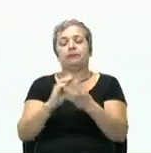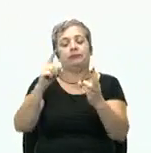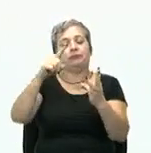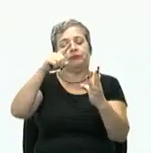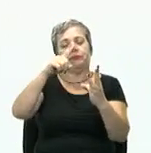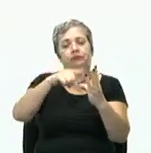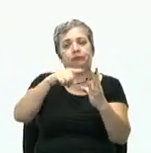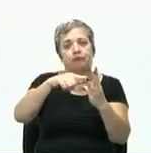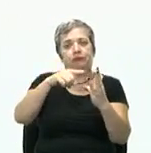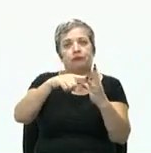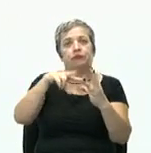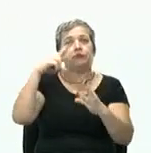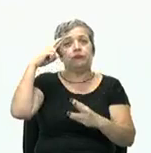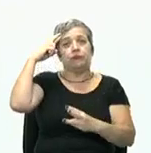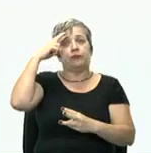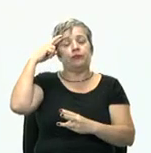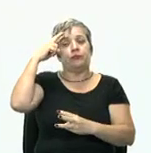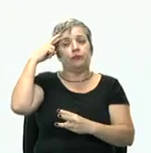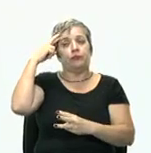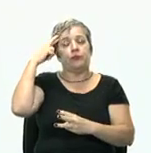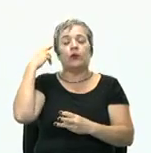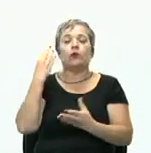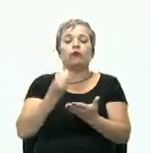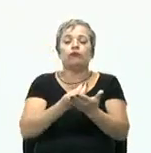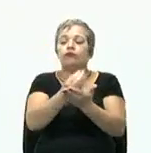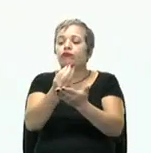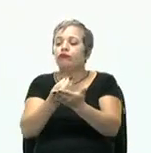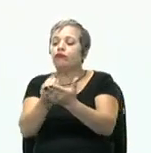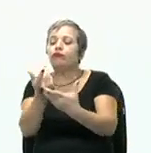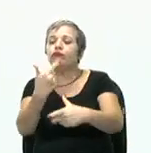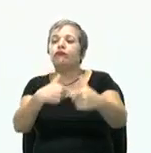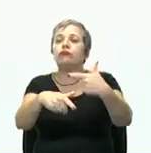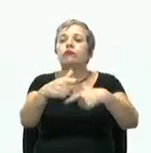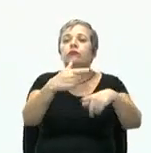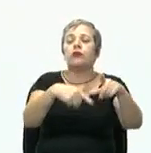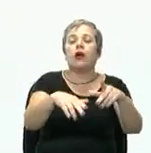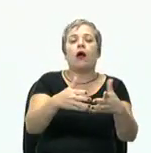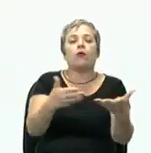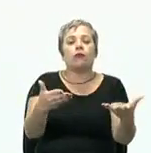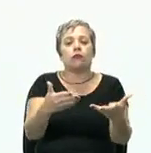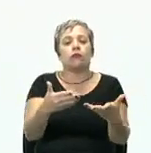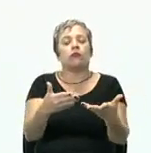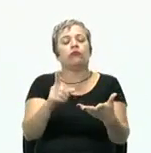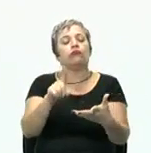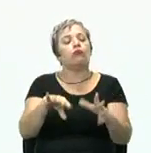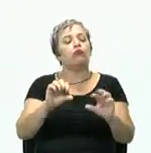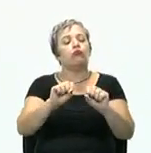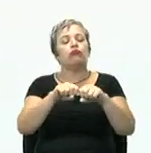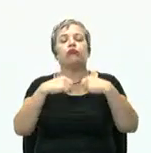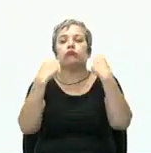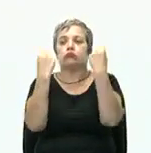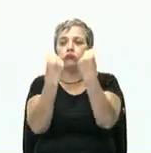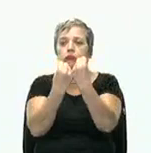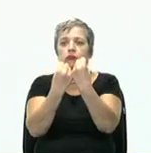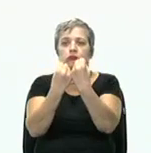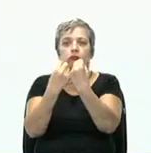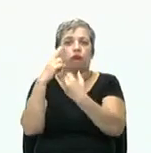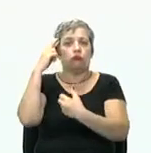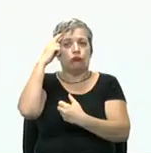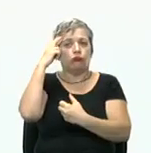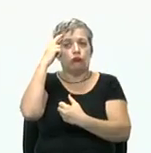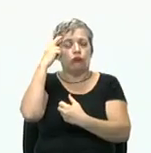Caráter racional e divisão do trabalho. A burocracia é uma estrutura social racionalmente